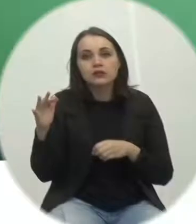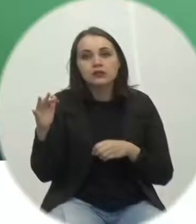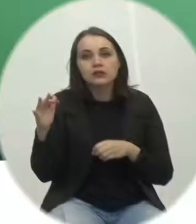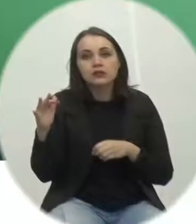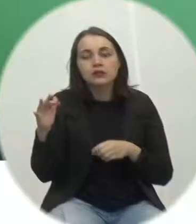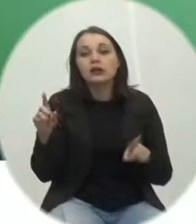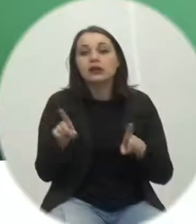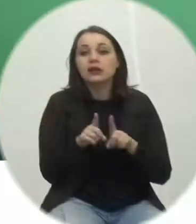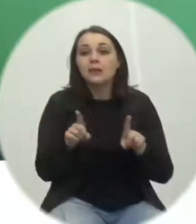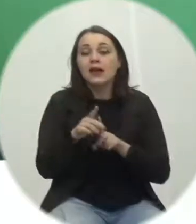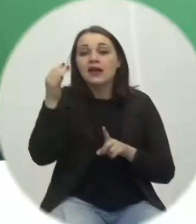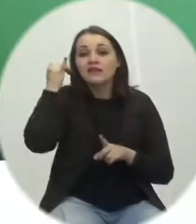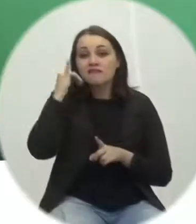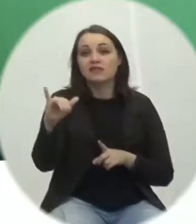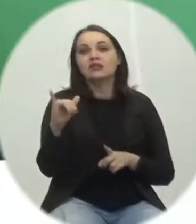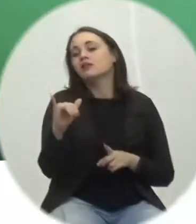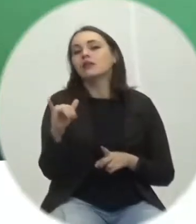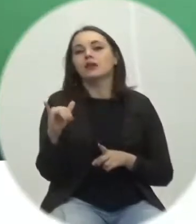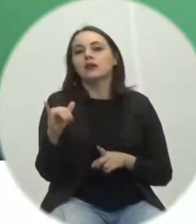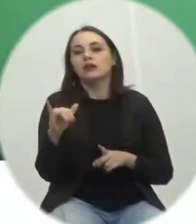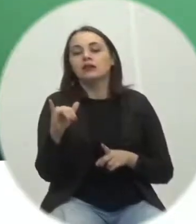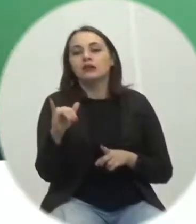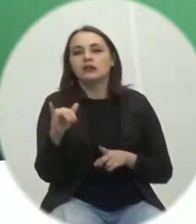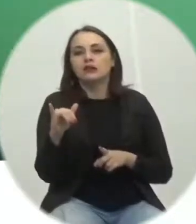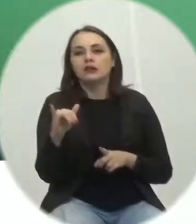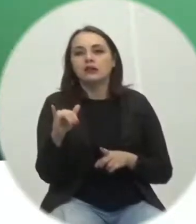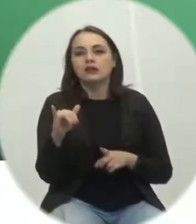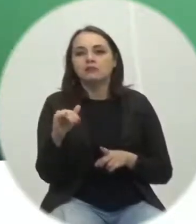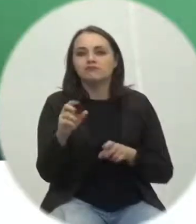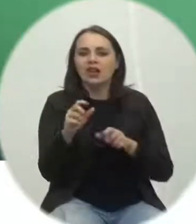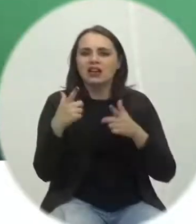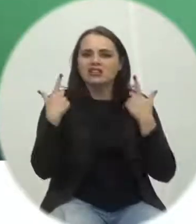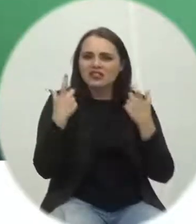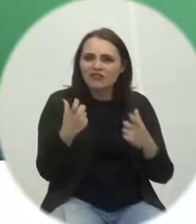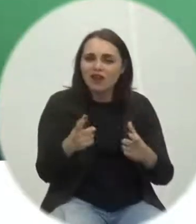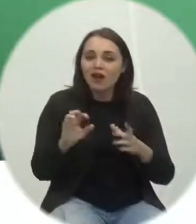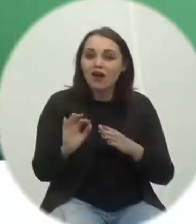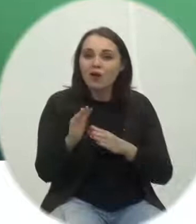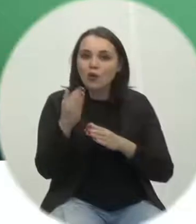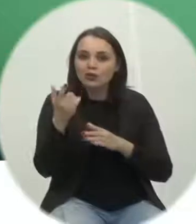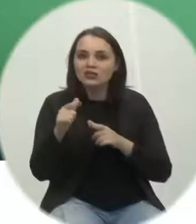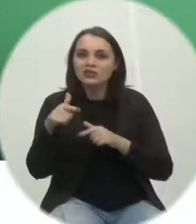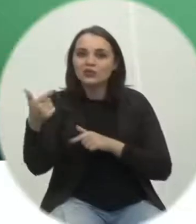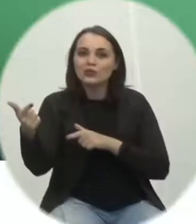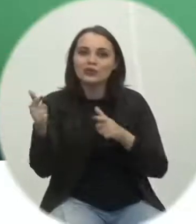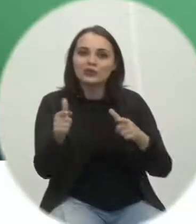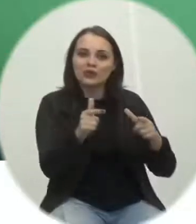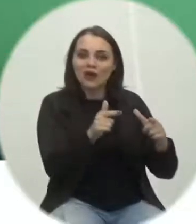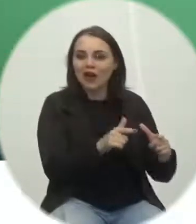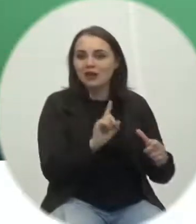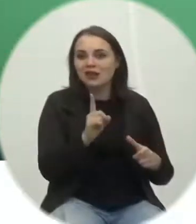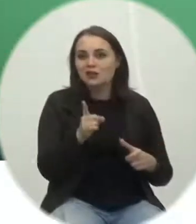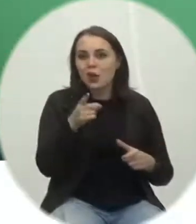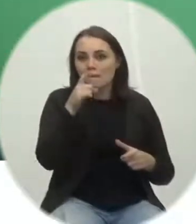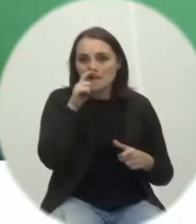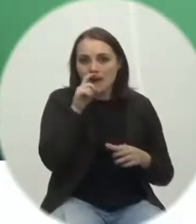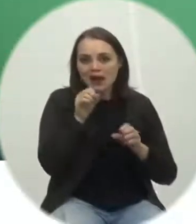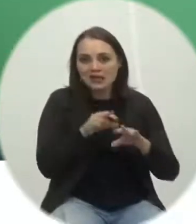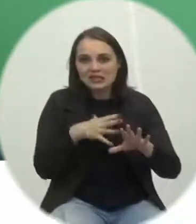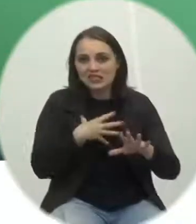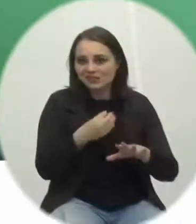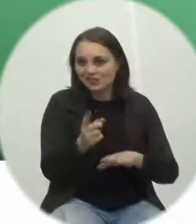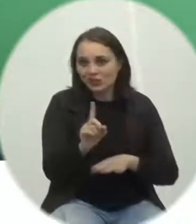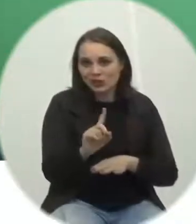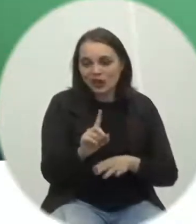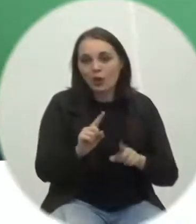evitar que essa transmissão geracional da violência também aconteça, não só de pais para filhos, mas também